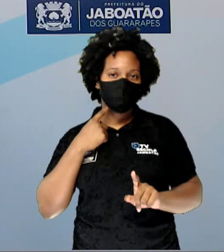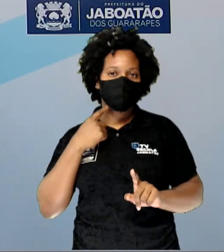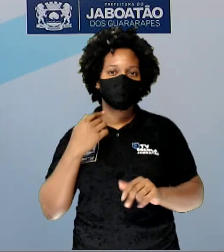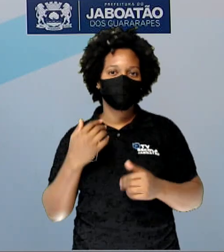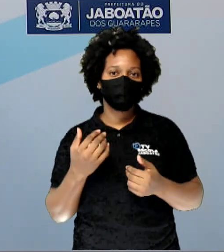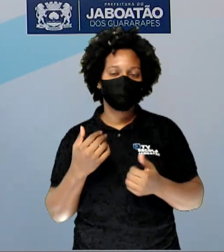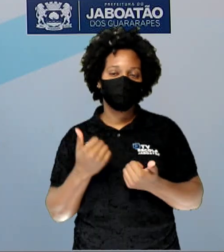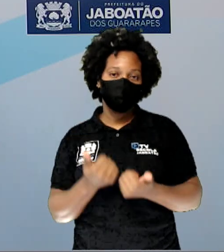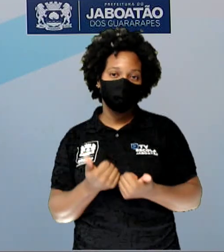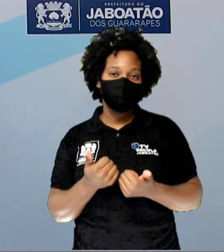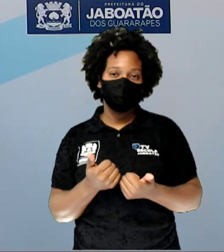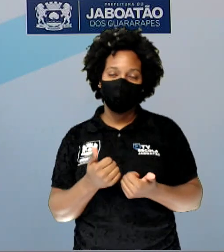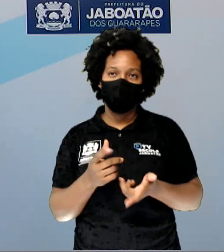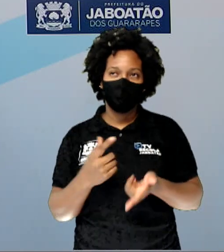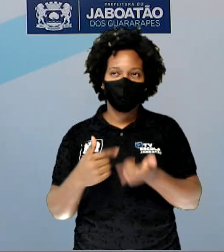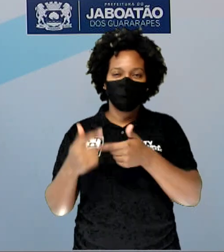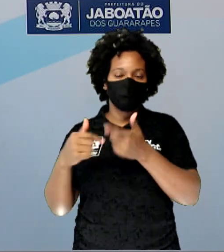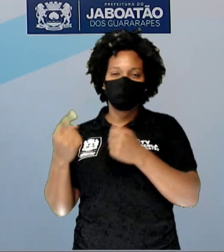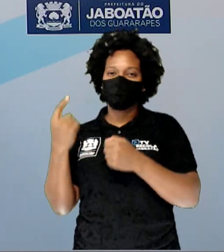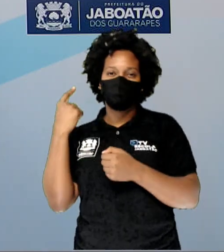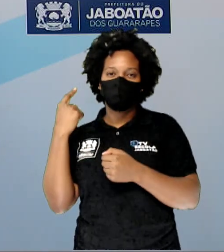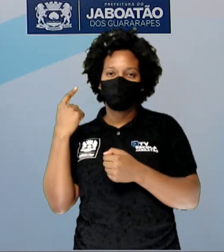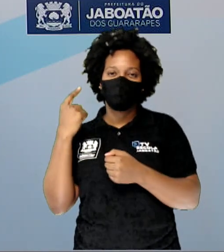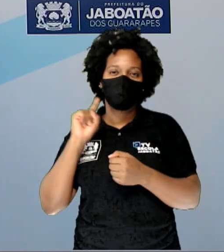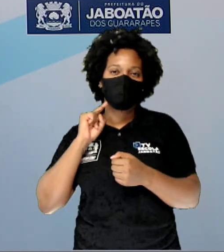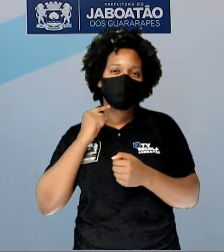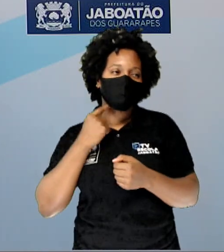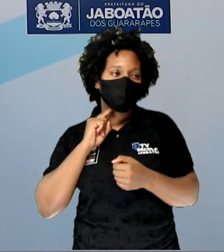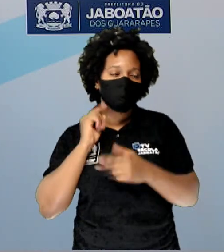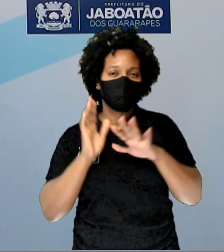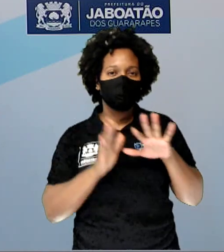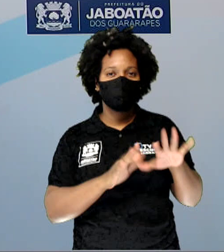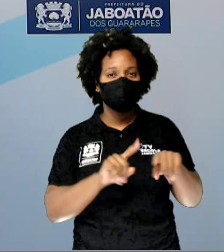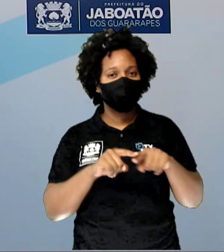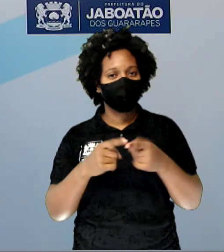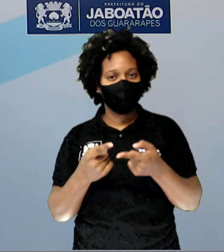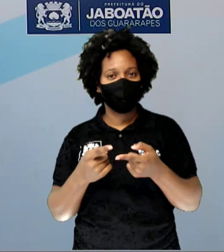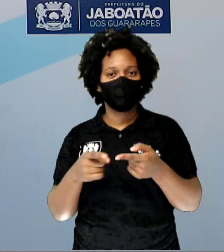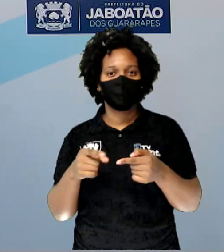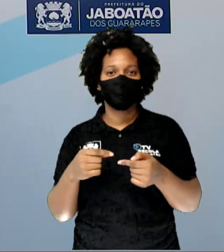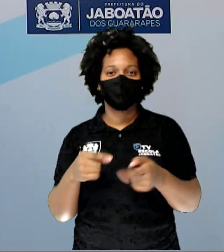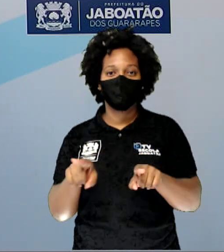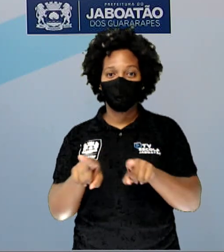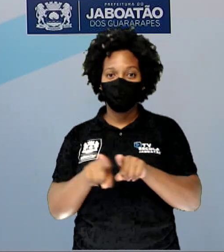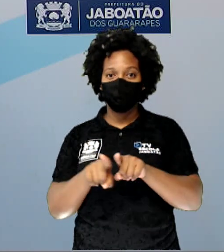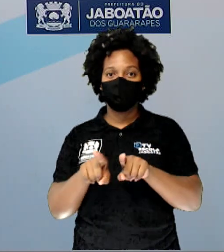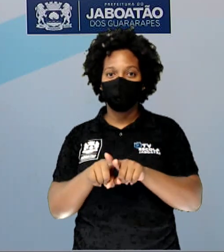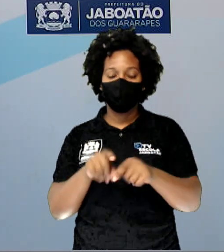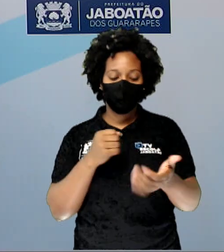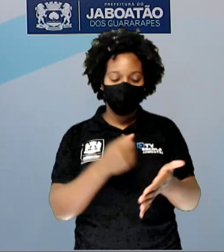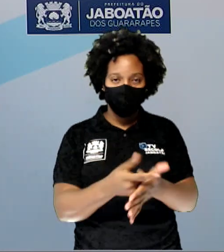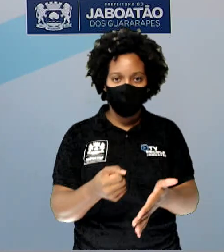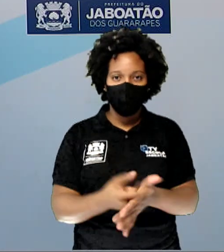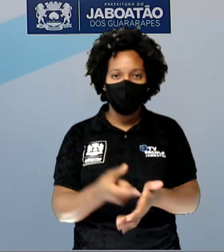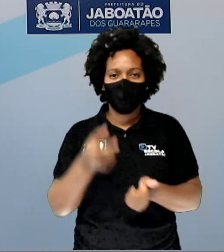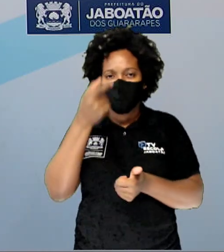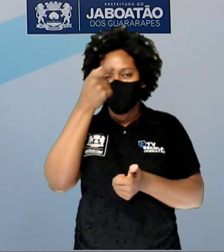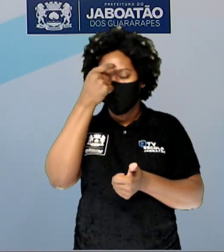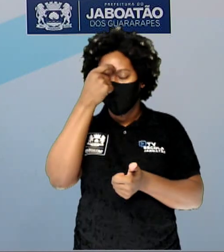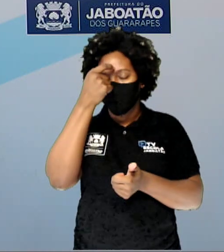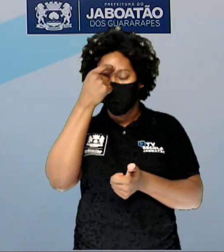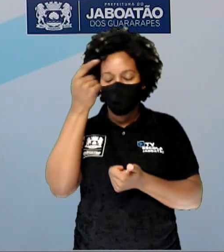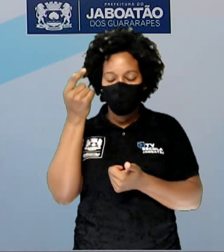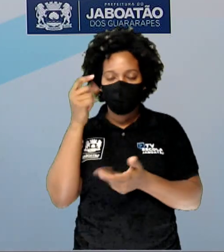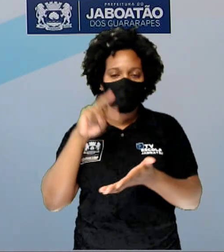sucata, que viraria lixo. Mas, a gente também consumir com mais consciência, que seria o quê? Não estar comprando